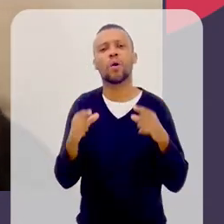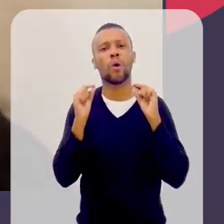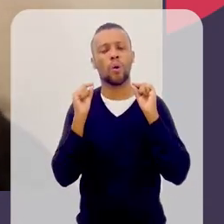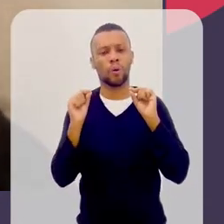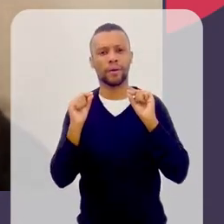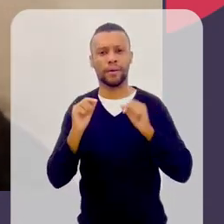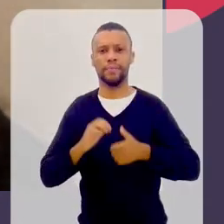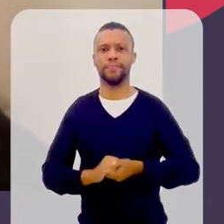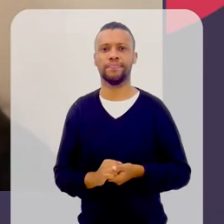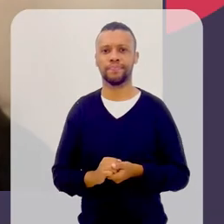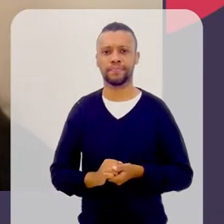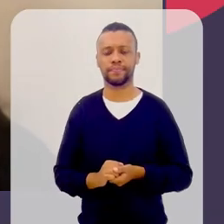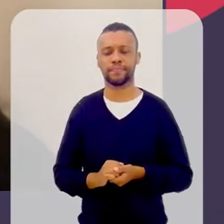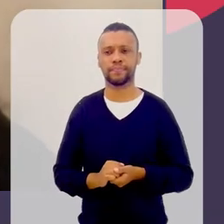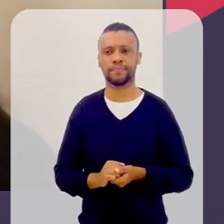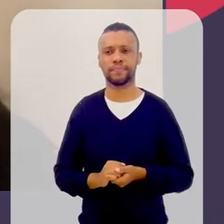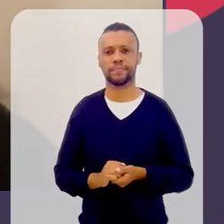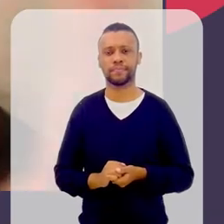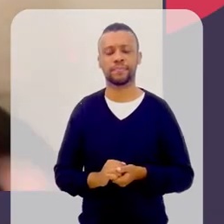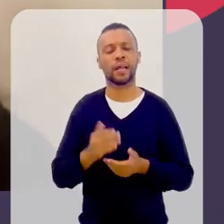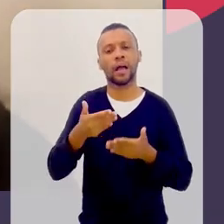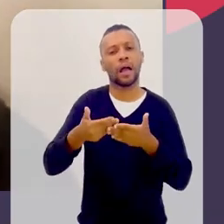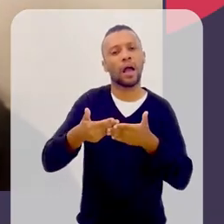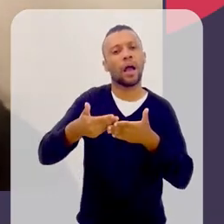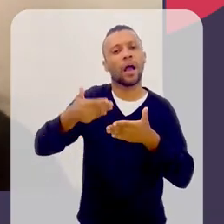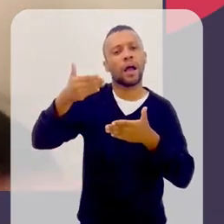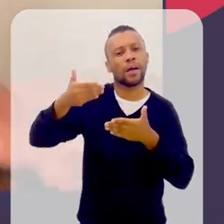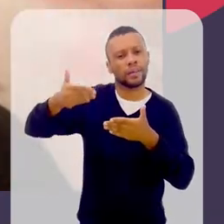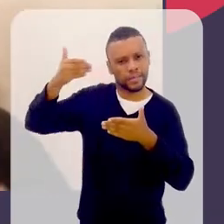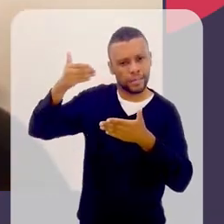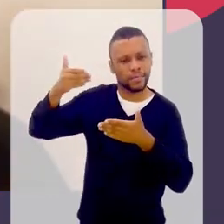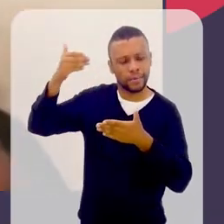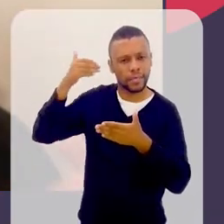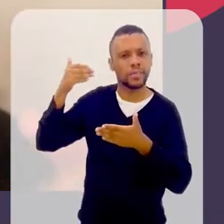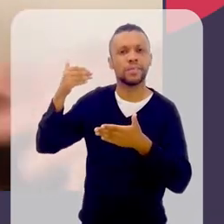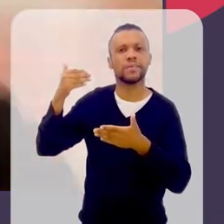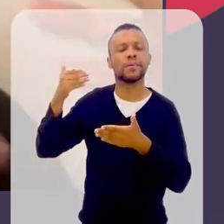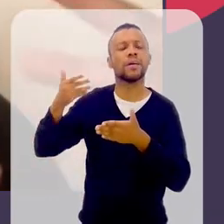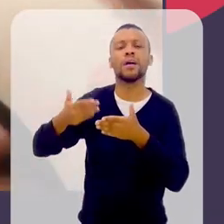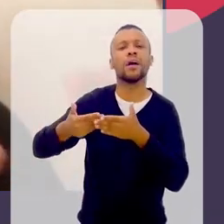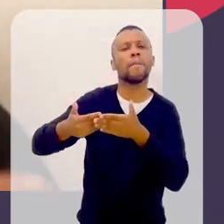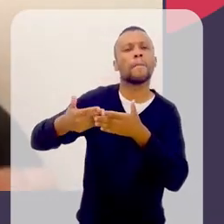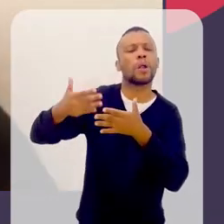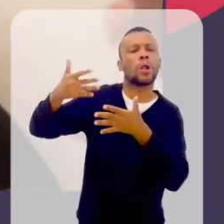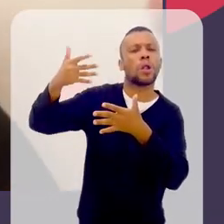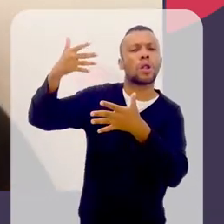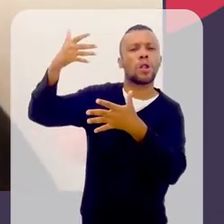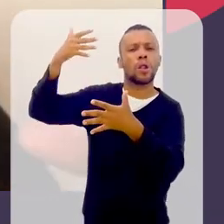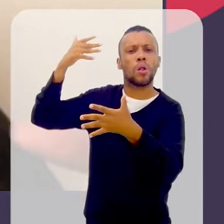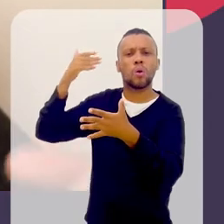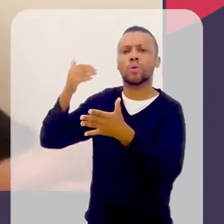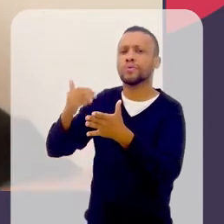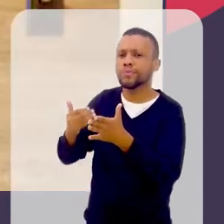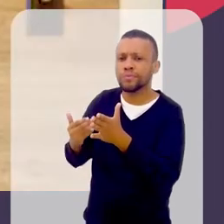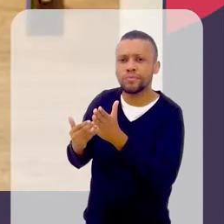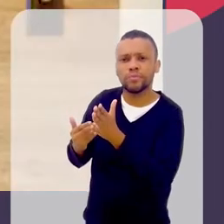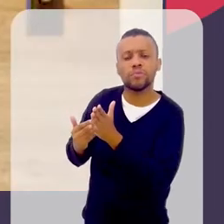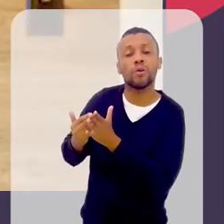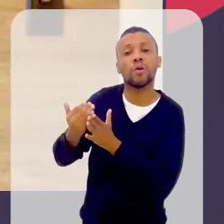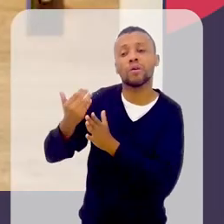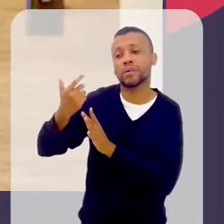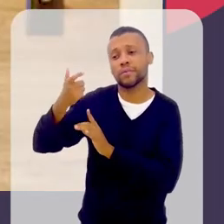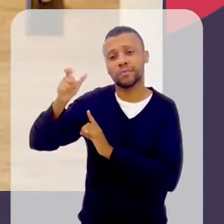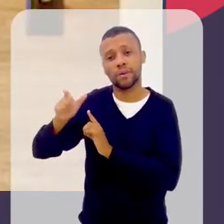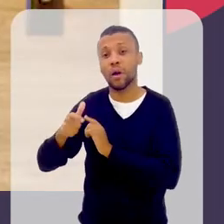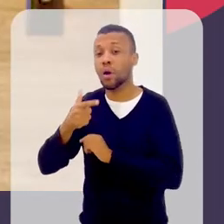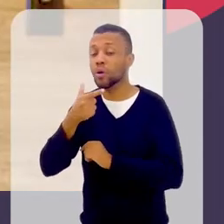antes, Antigamente... Porque o que é antes? Antes é todo... É desde que o